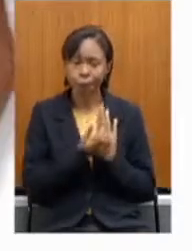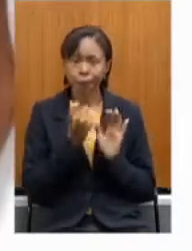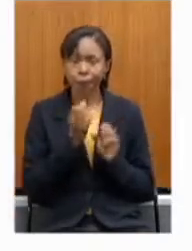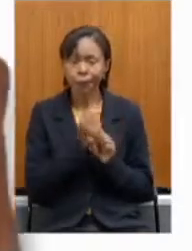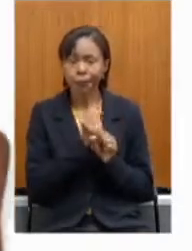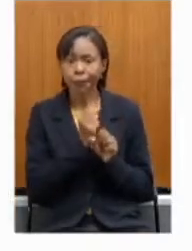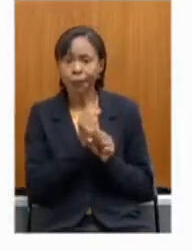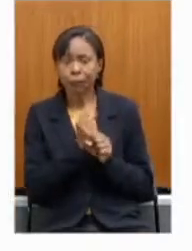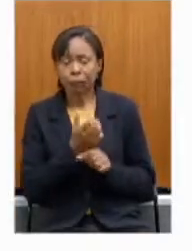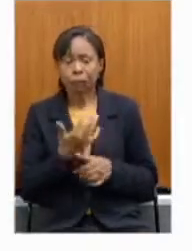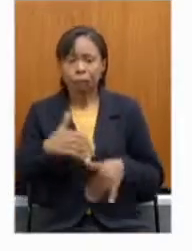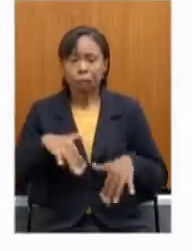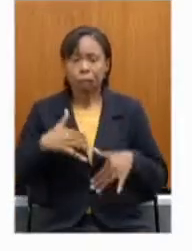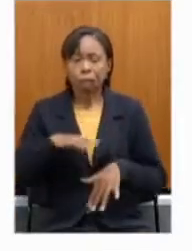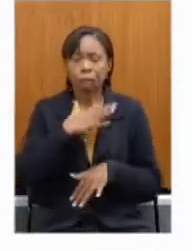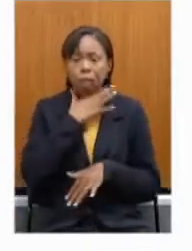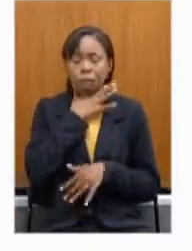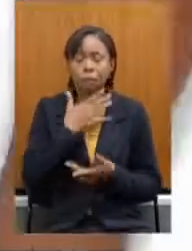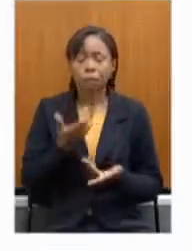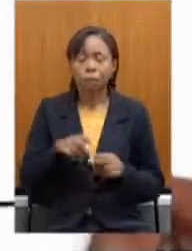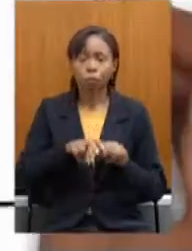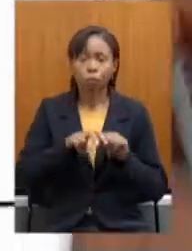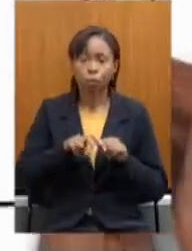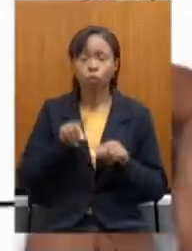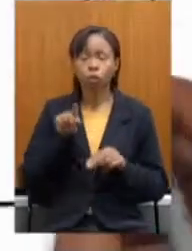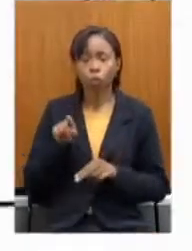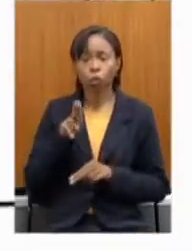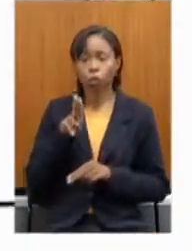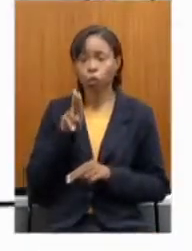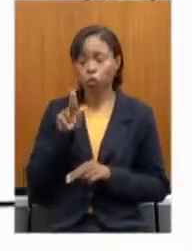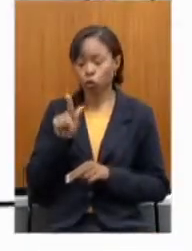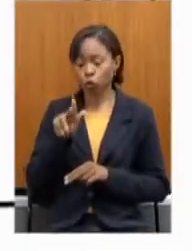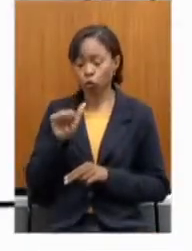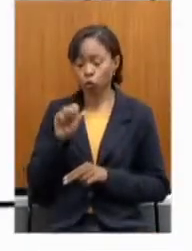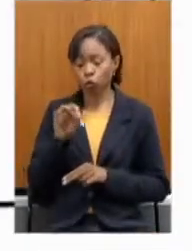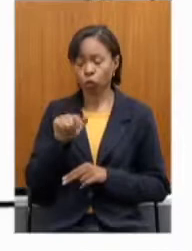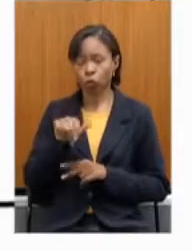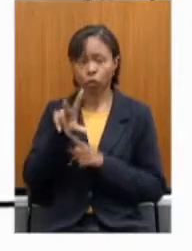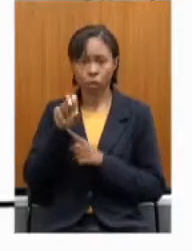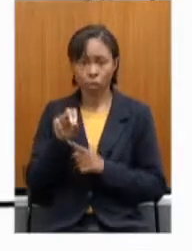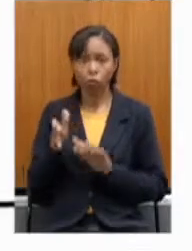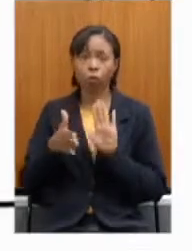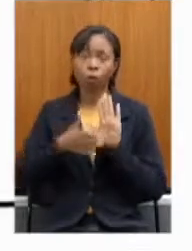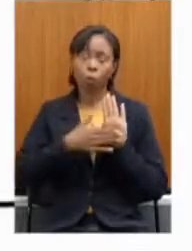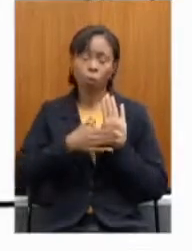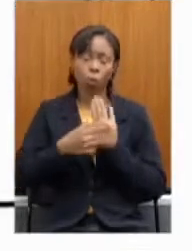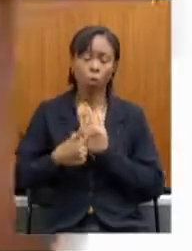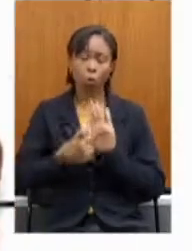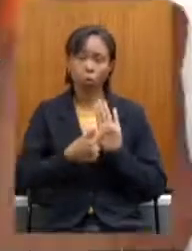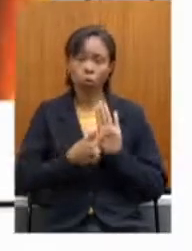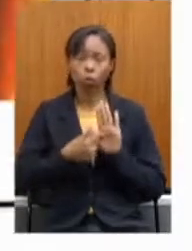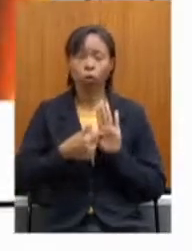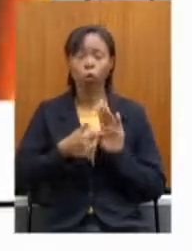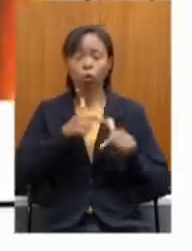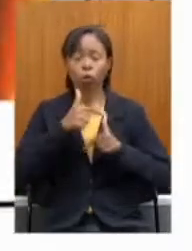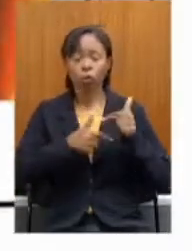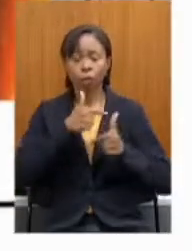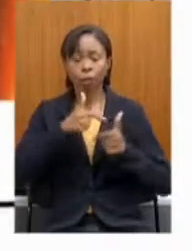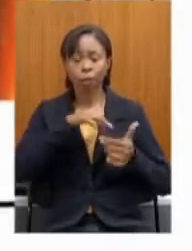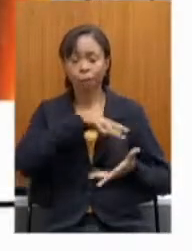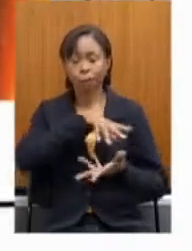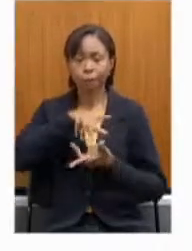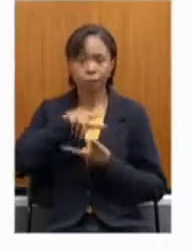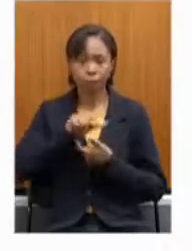E isso Justificou Com que o senhor Gustavo Barbosa Apresentasse Uma proposta De uma operação Internacional